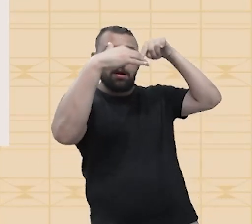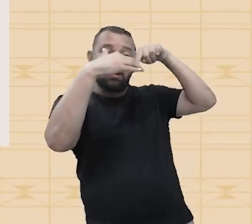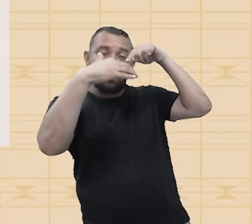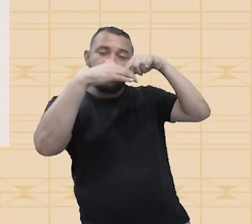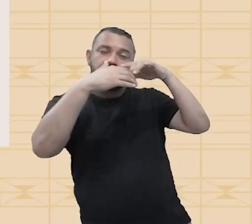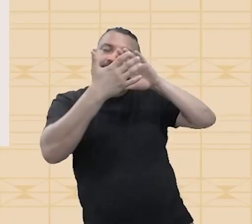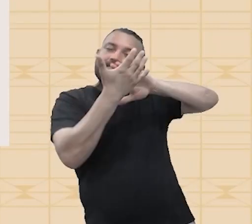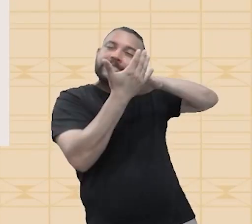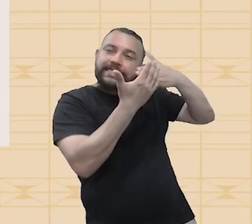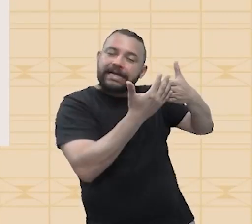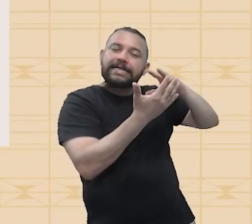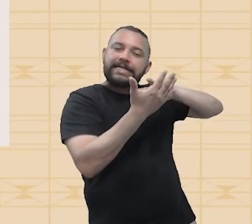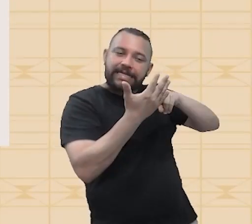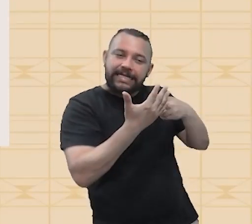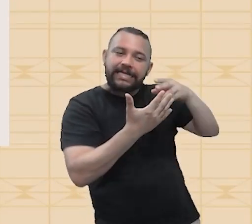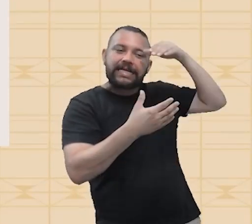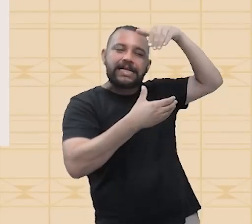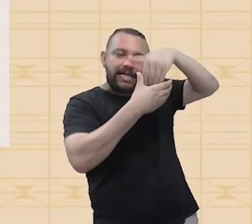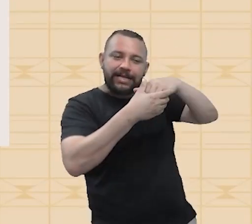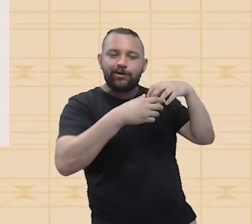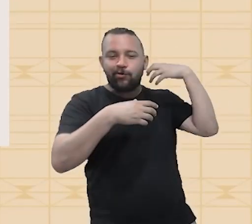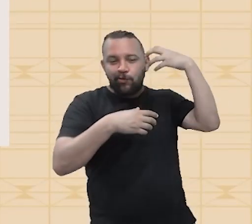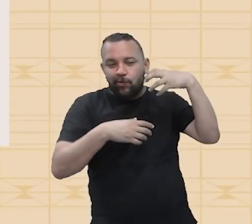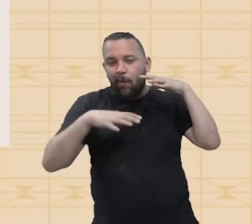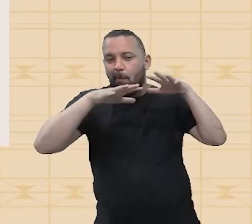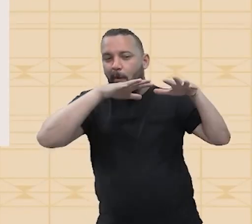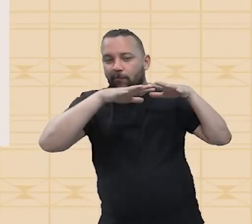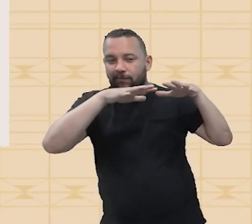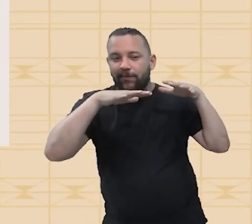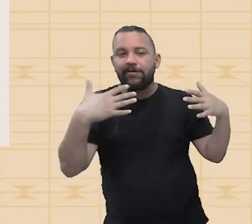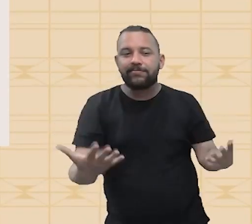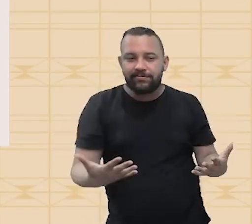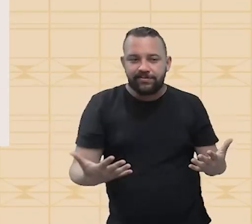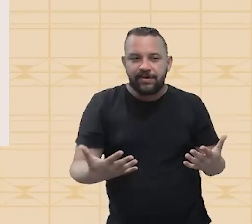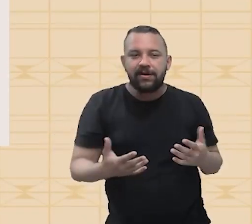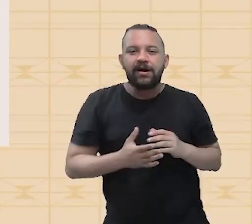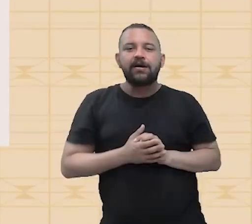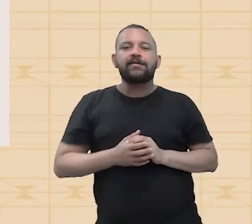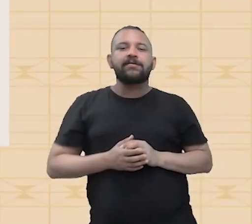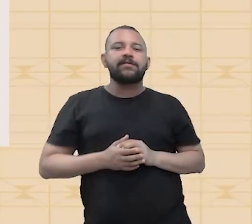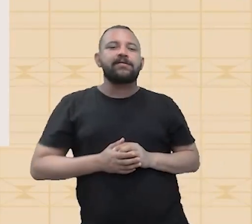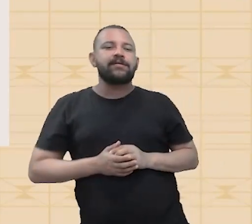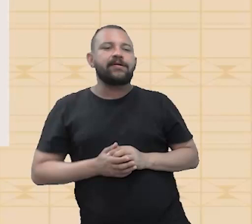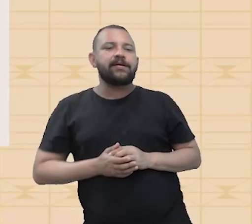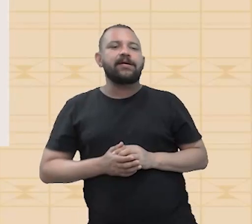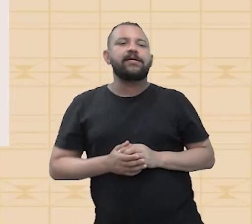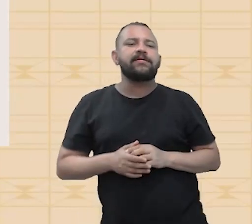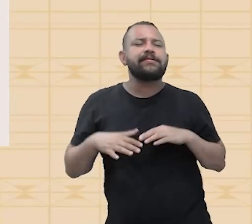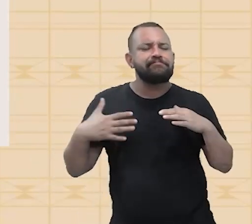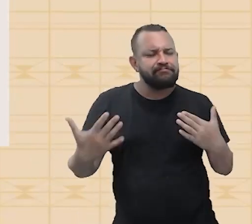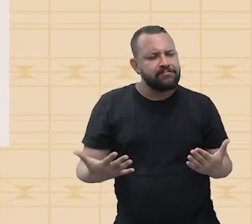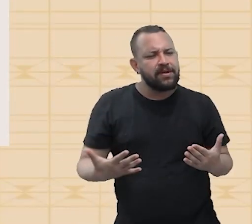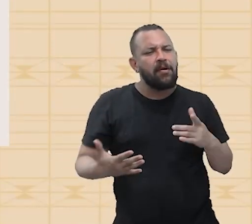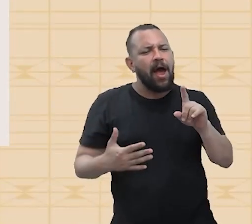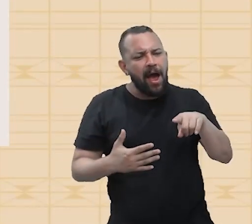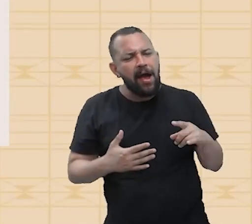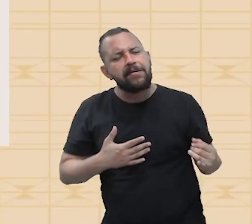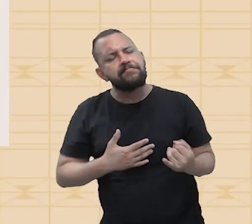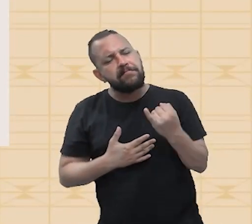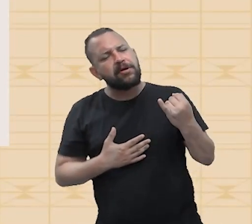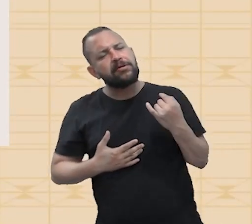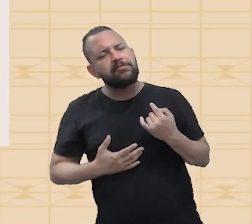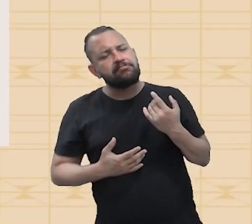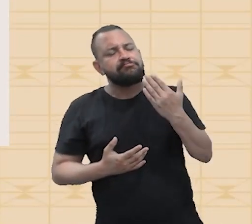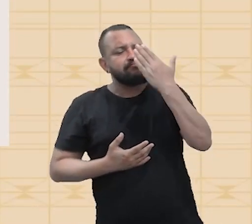interpretação desse som, que é, no caso, os nossos fenômenos ondulatórios. Então, é importante que pra gente